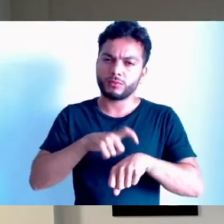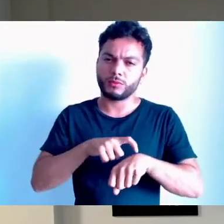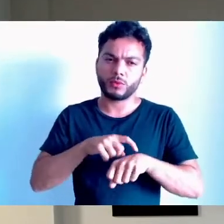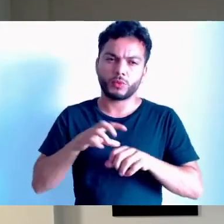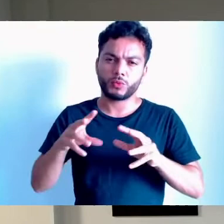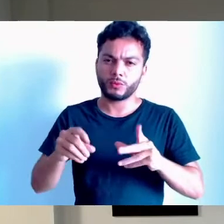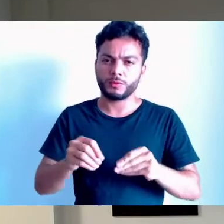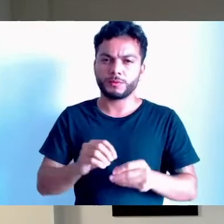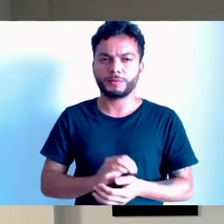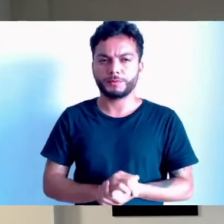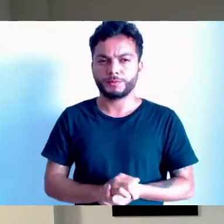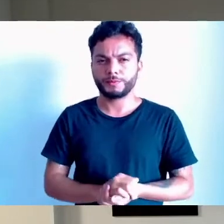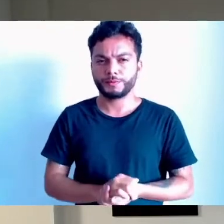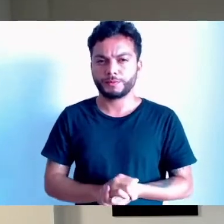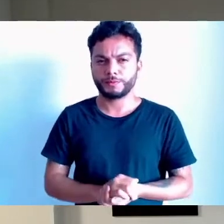agora, o vereador Claudemir Ares, do Chapecó, do PSG.